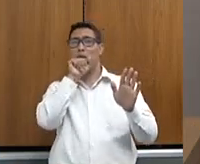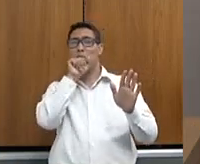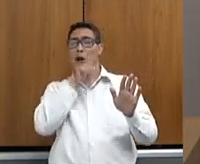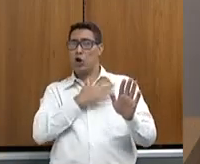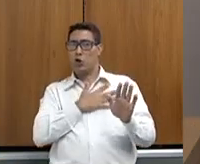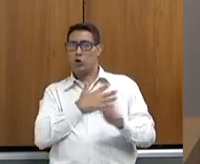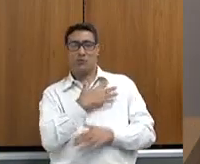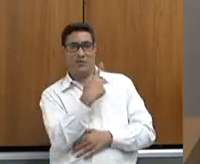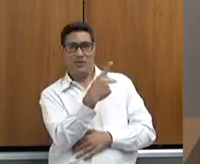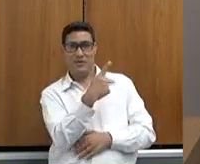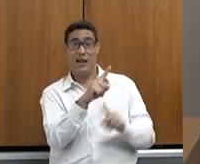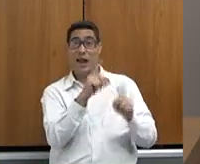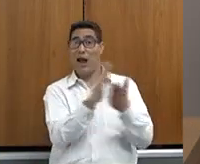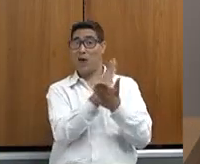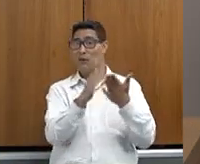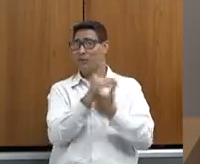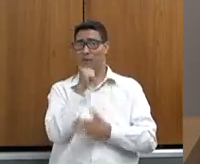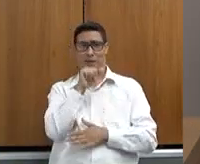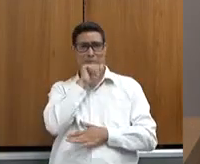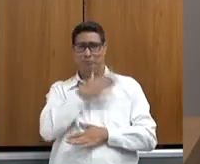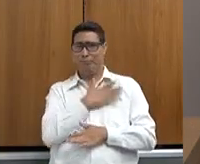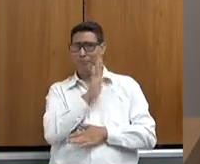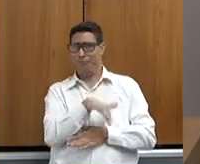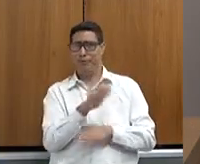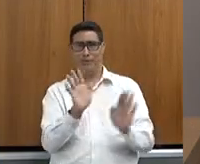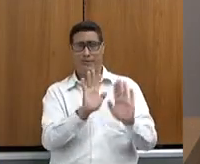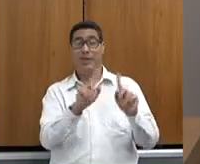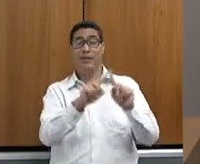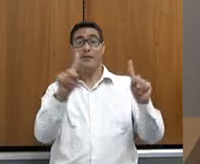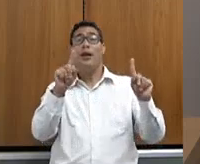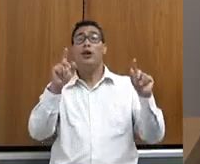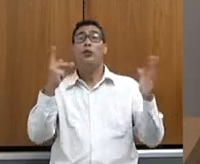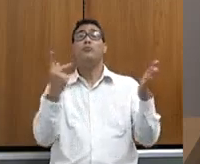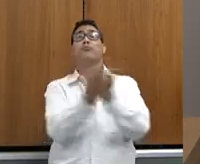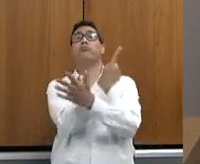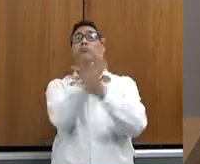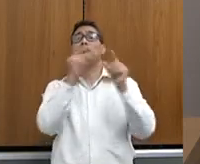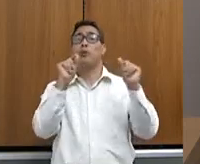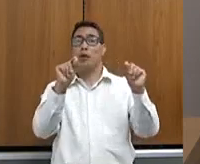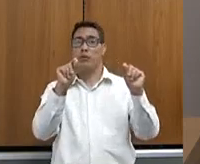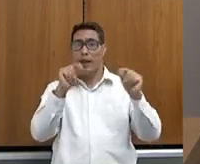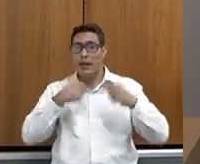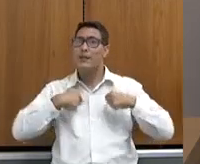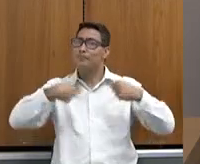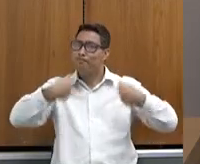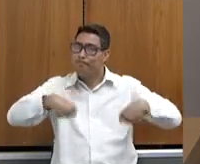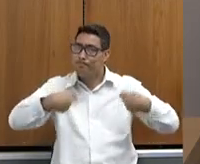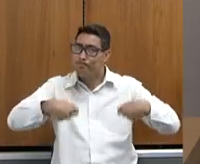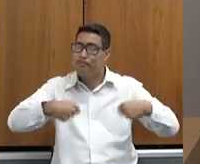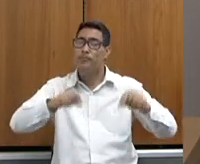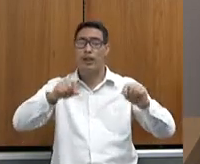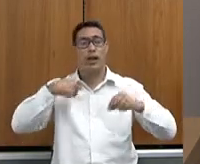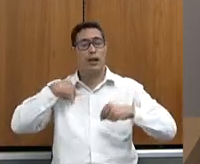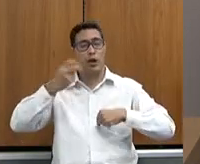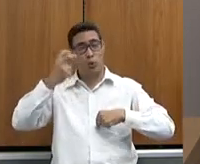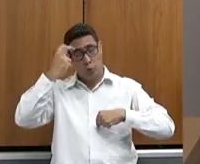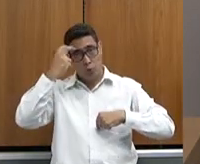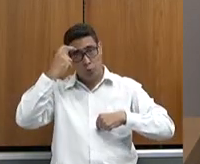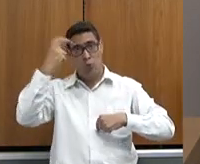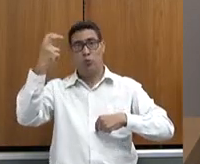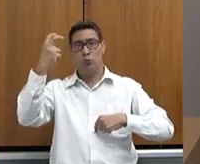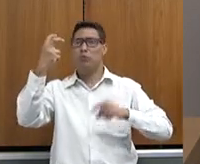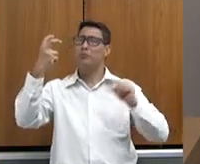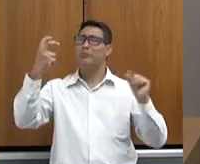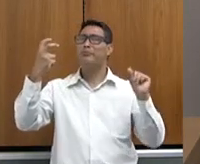mãe gosta muito. Então, mas acontece o seguinte, a gente precisa ter essa cultura, e o brasileiro,